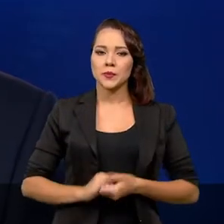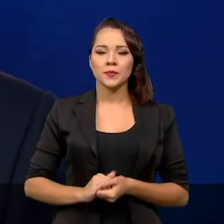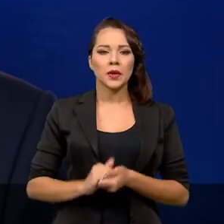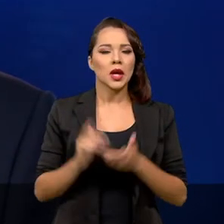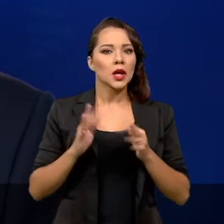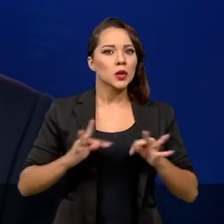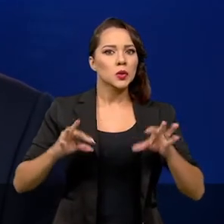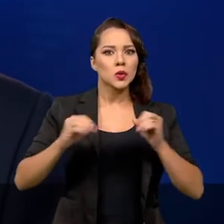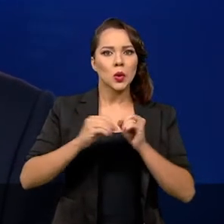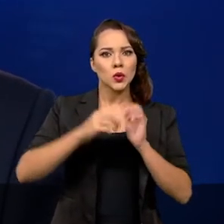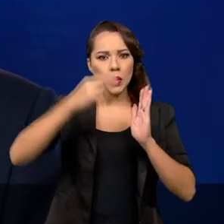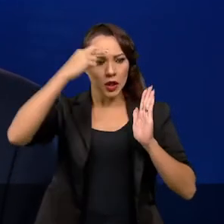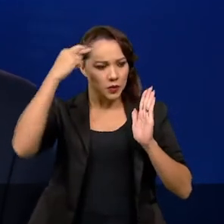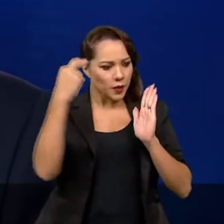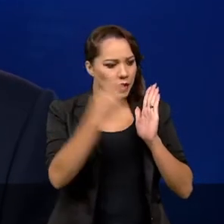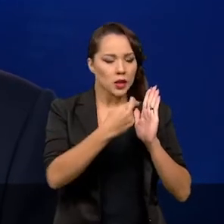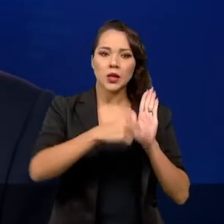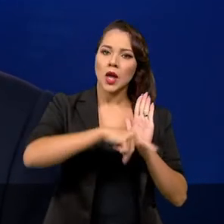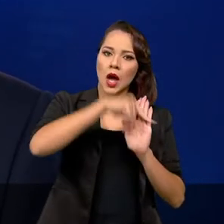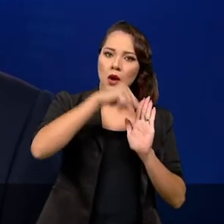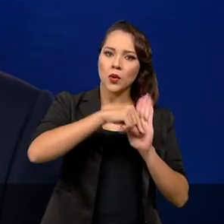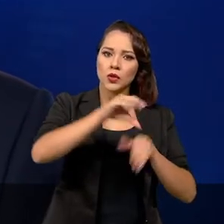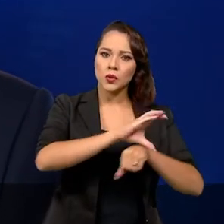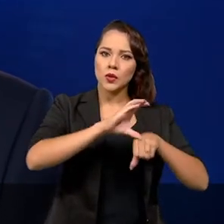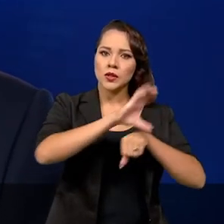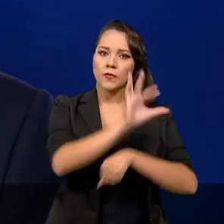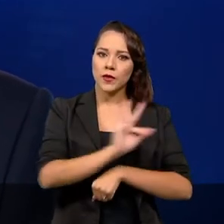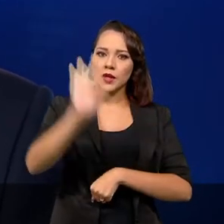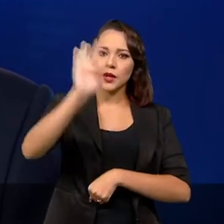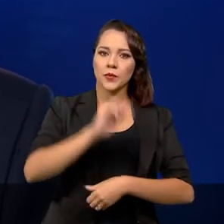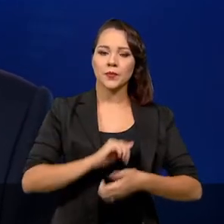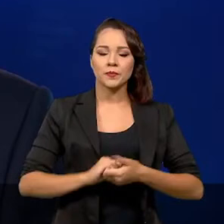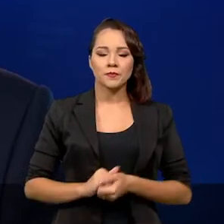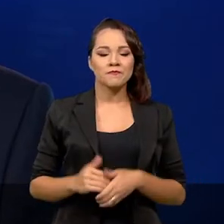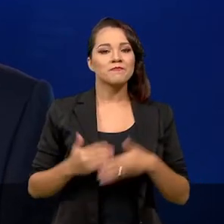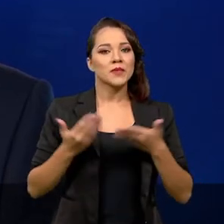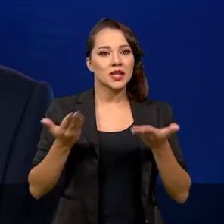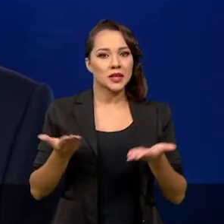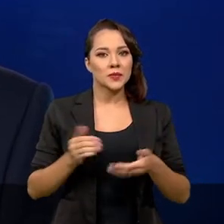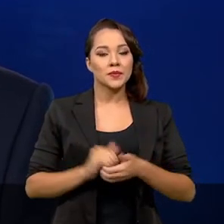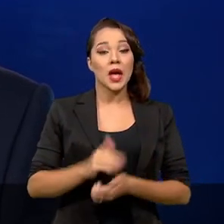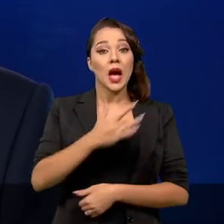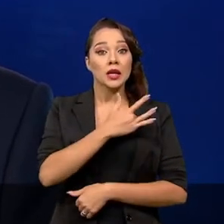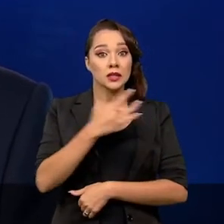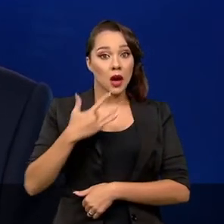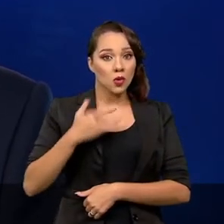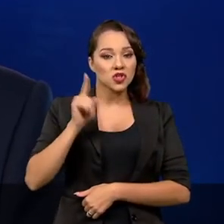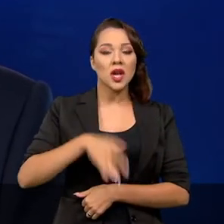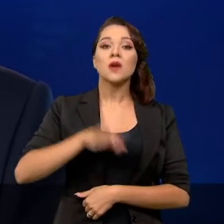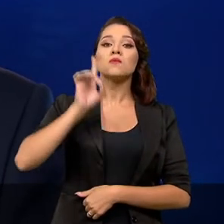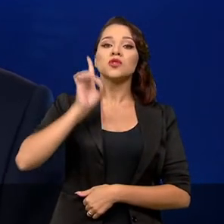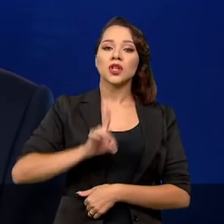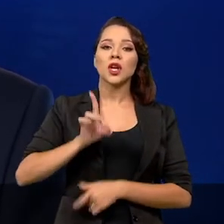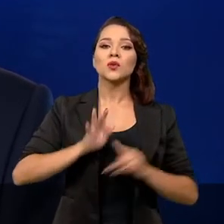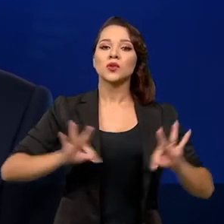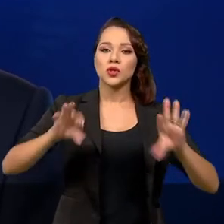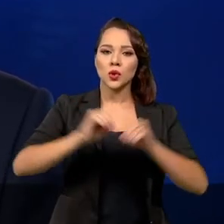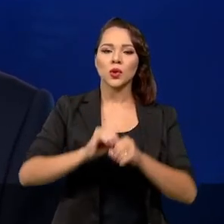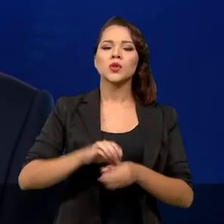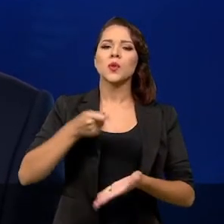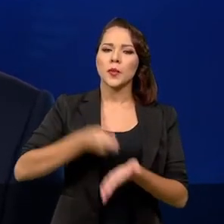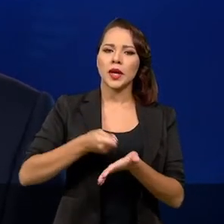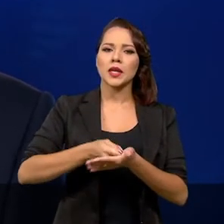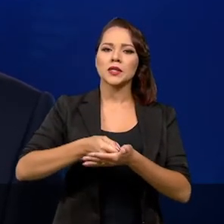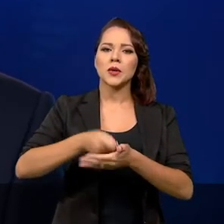em total respeito à Constituição Federal. Enfim, a saúde é um direito de todos e um